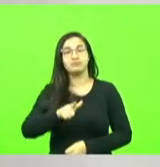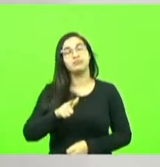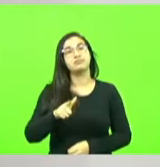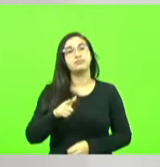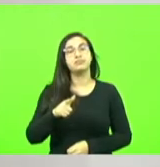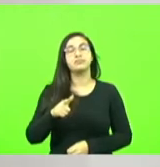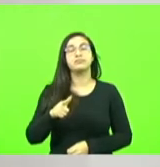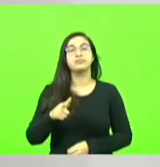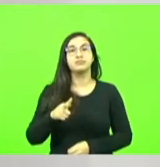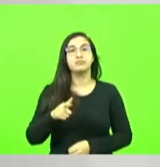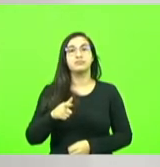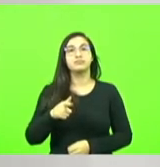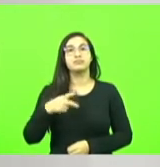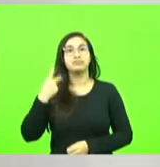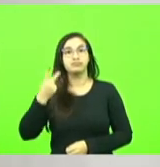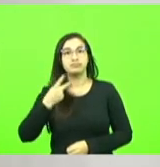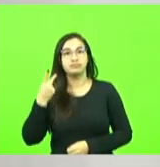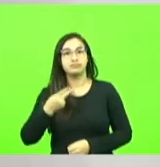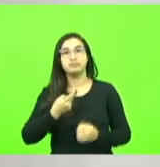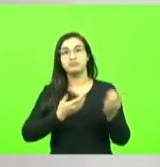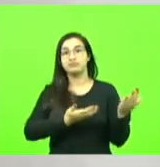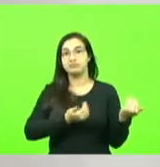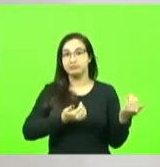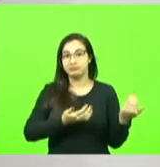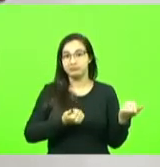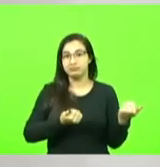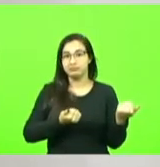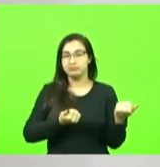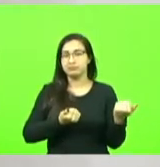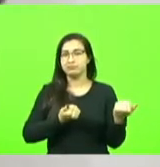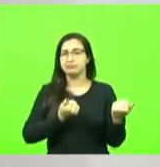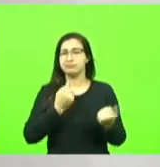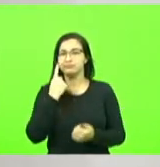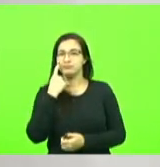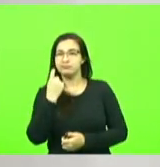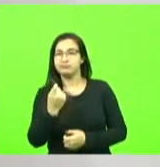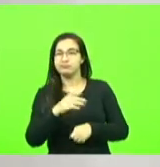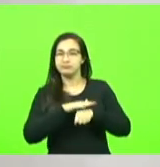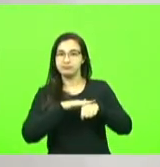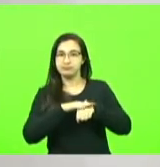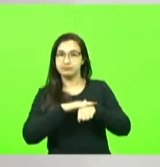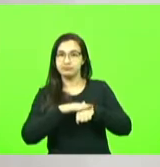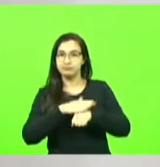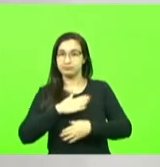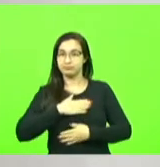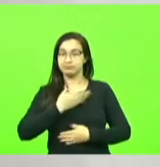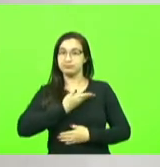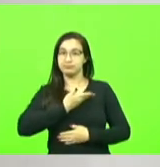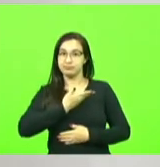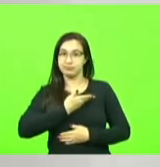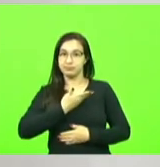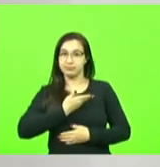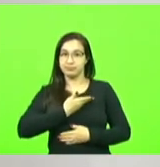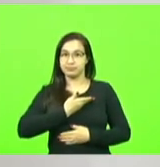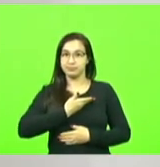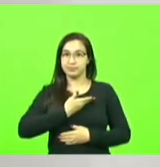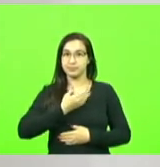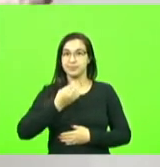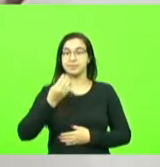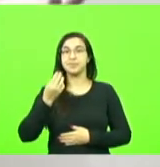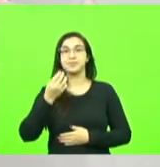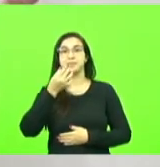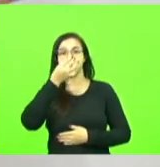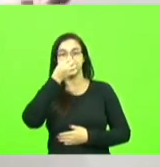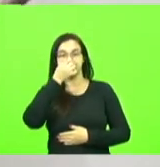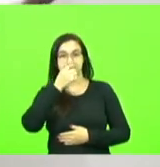interesse pelo tema conversei com meu amigo deputado Maurício Scudilac indagando sua opinião ele